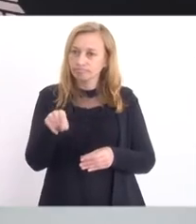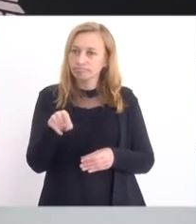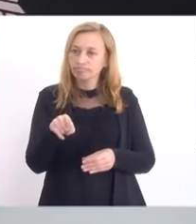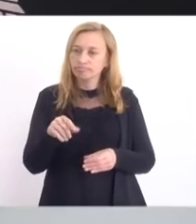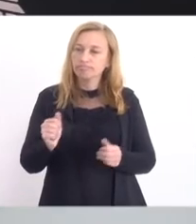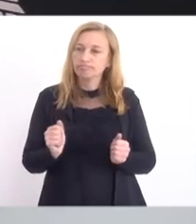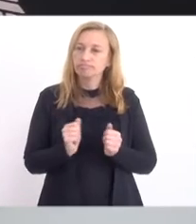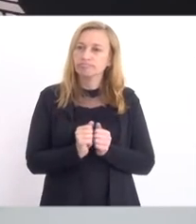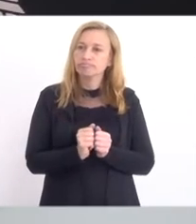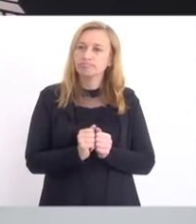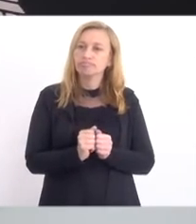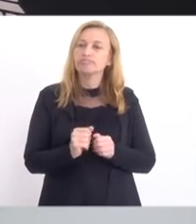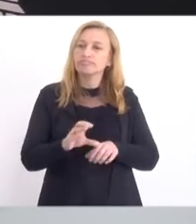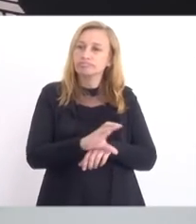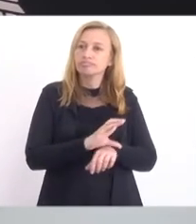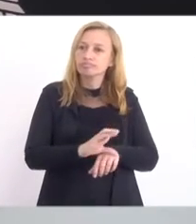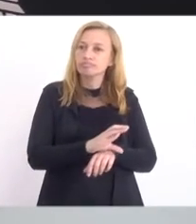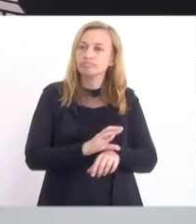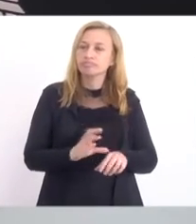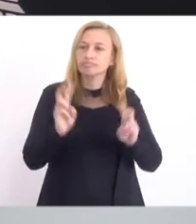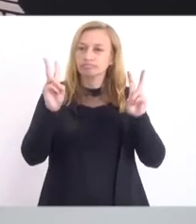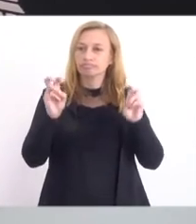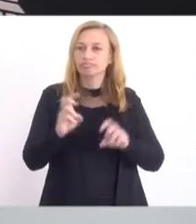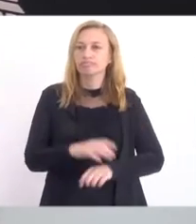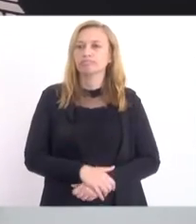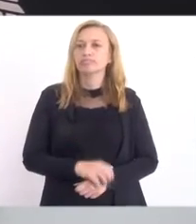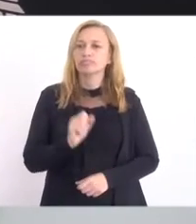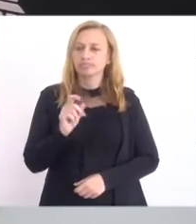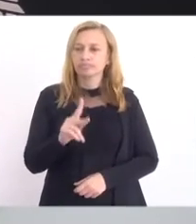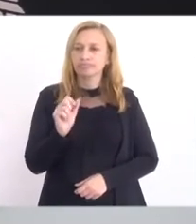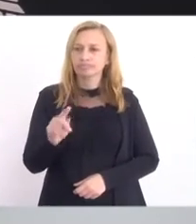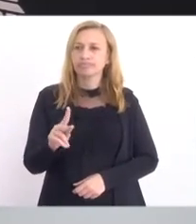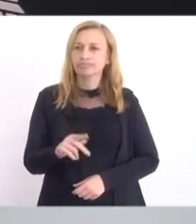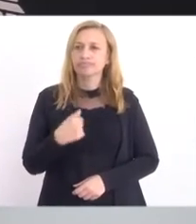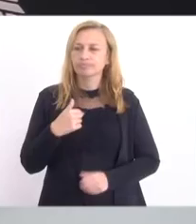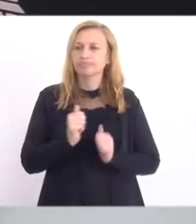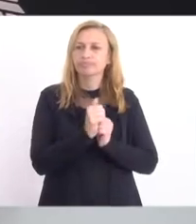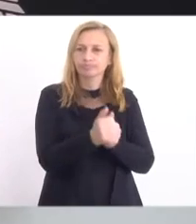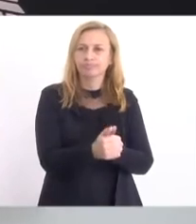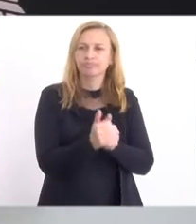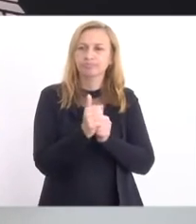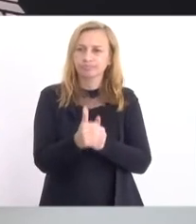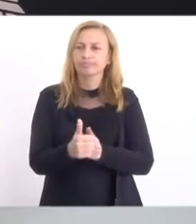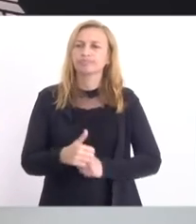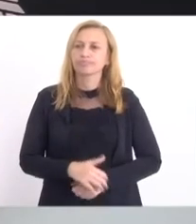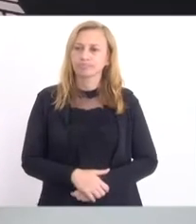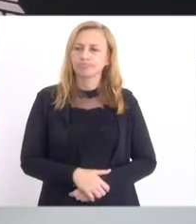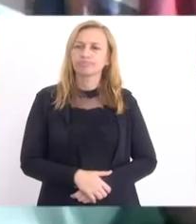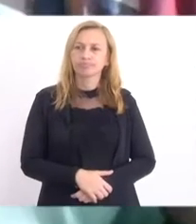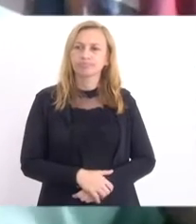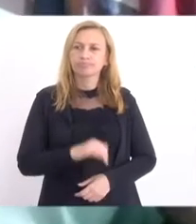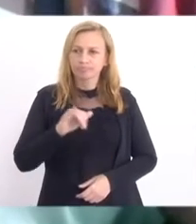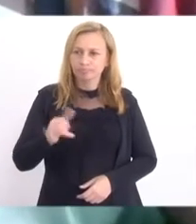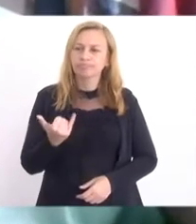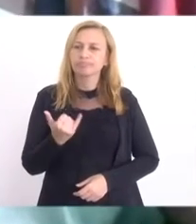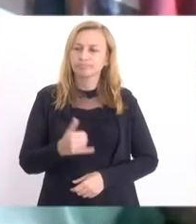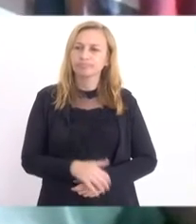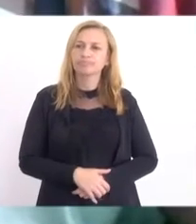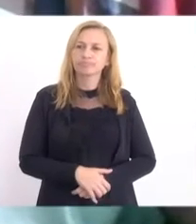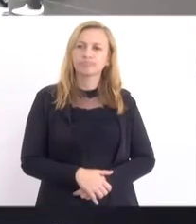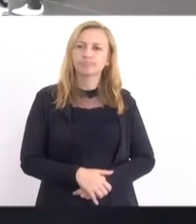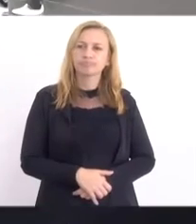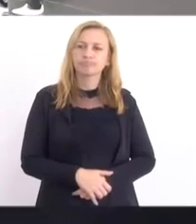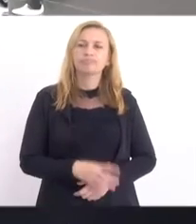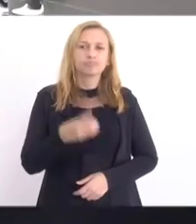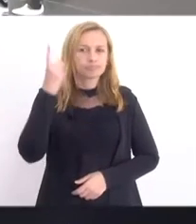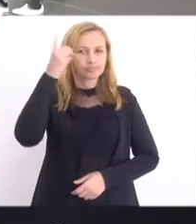anexação, é pela constitucionalidade da matéria. Ok, eu vou acompanhar a assessoria